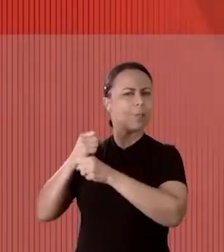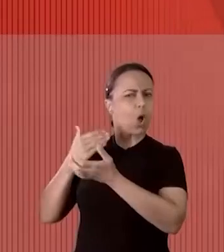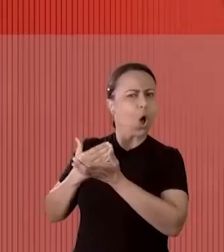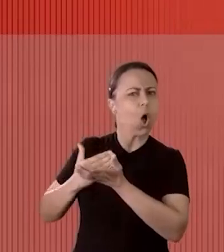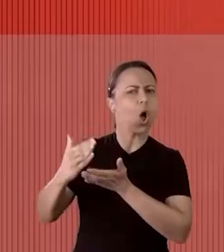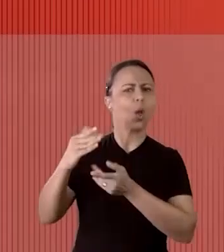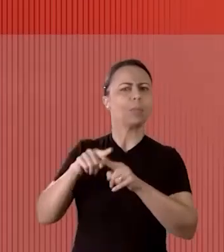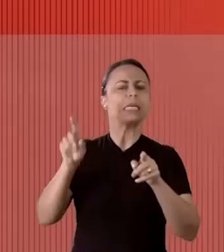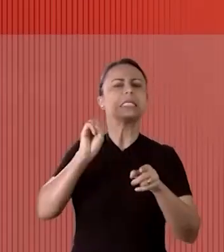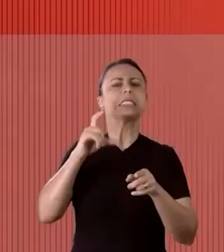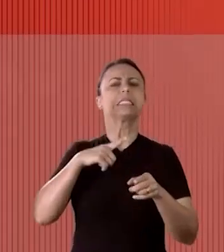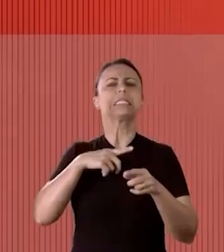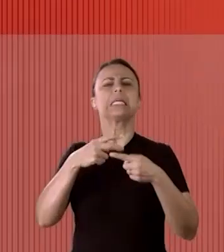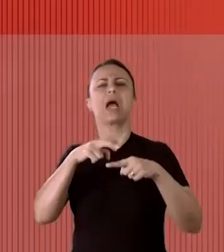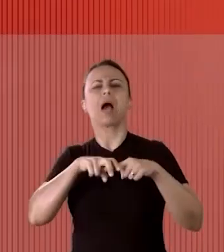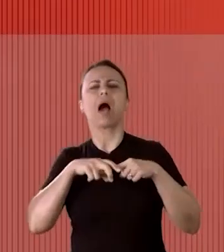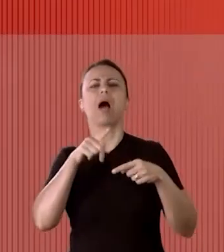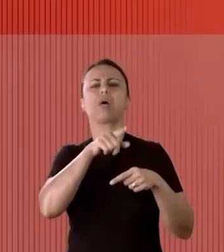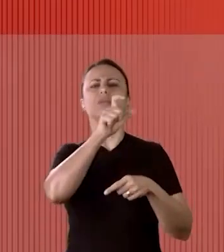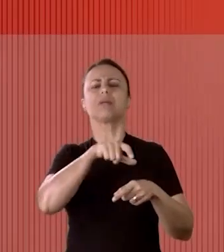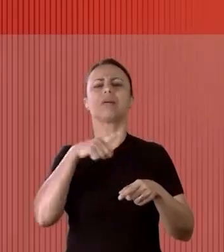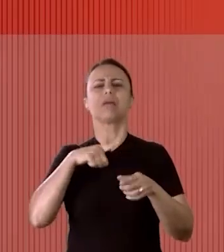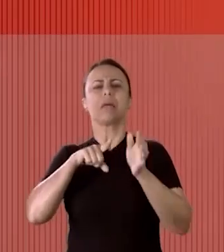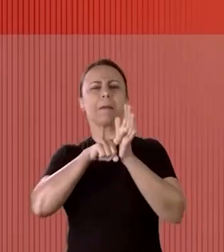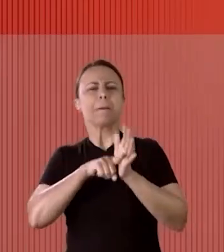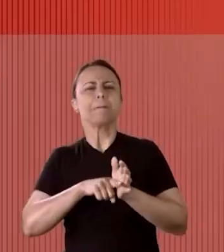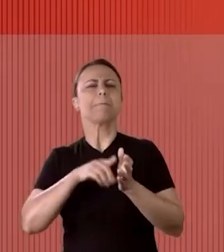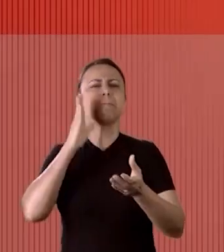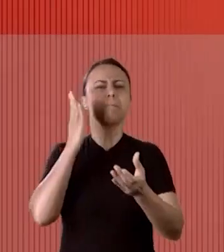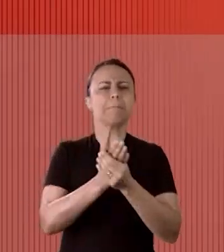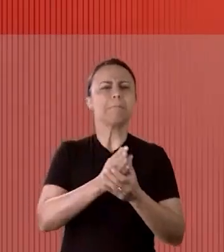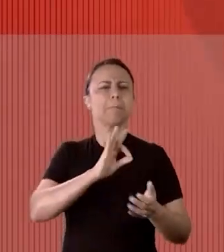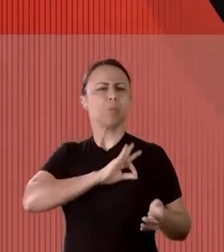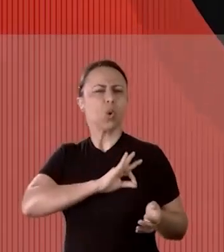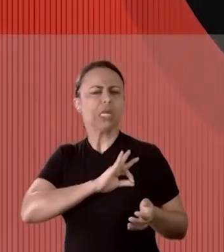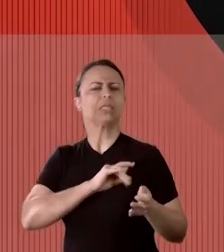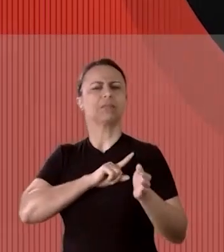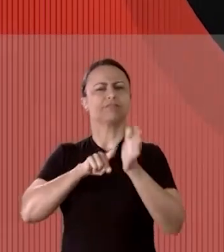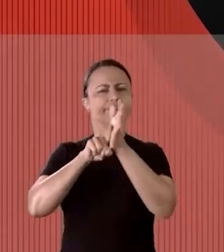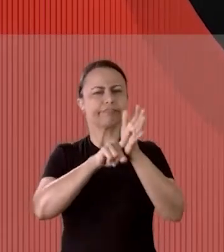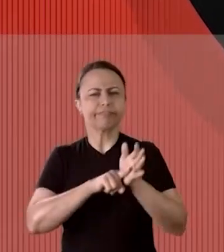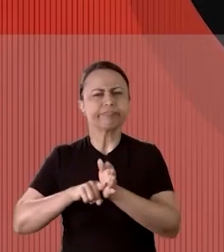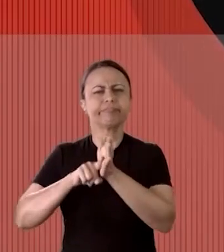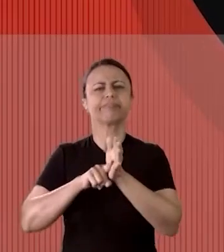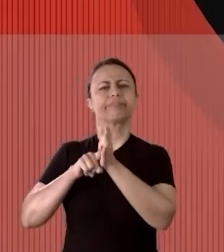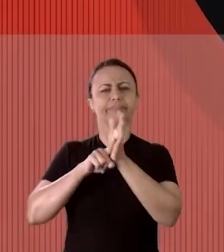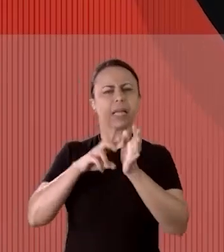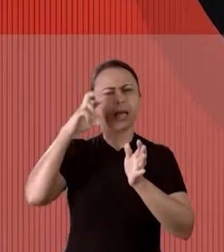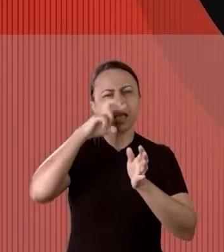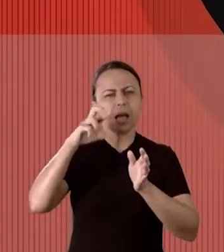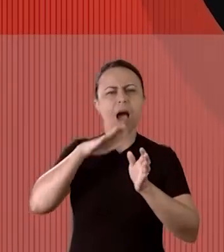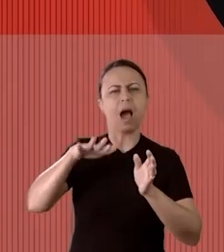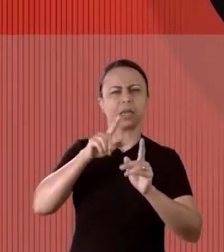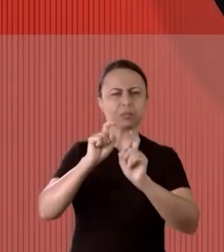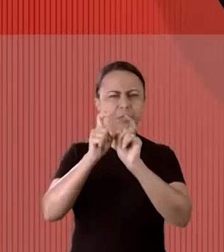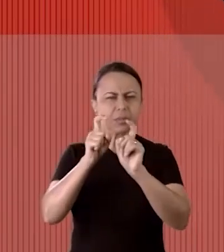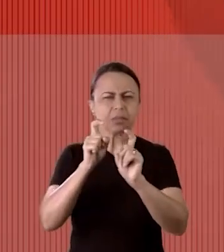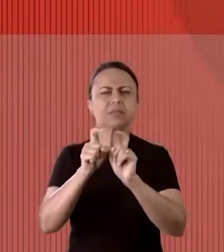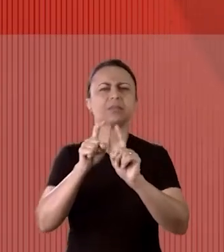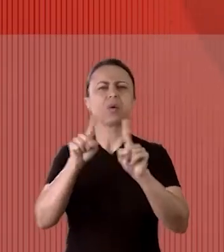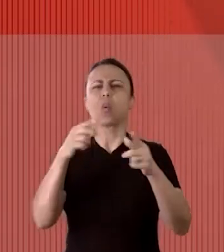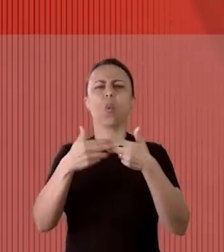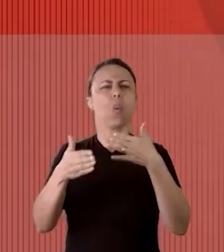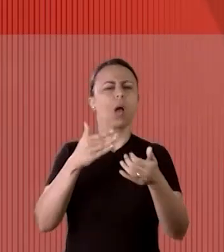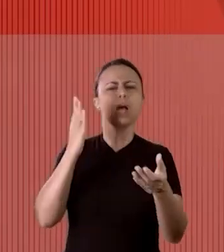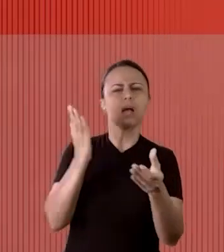der caos à instauração de investigação policial, de processo judicial, de investigação administrativa, de